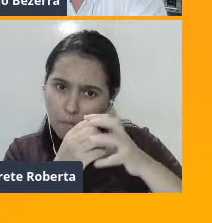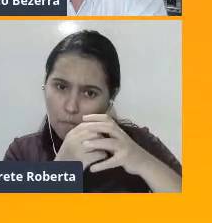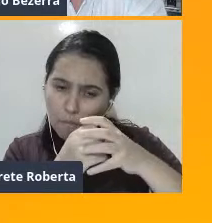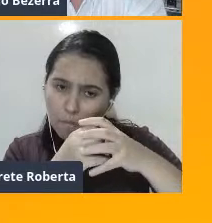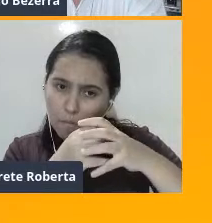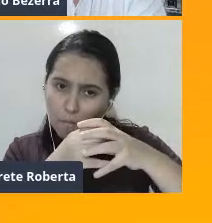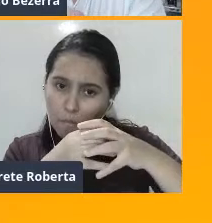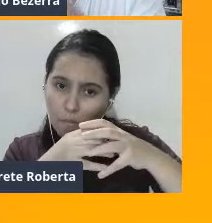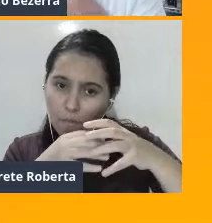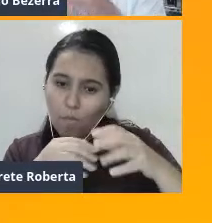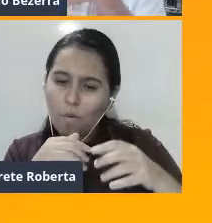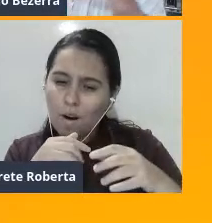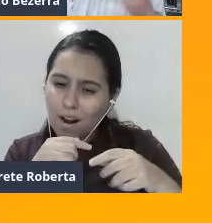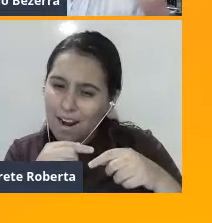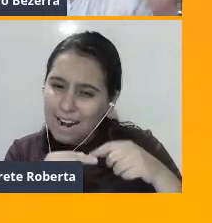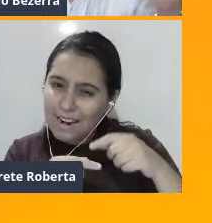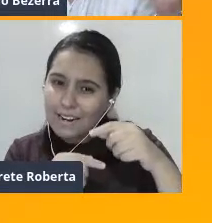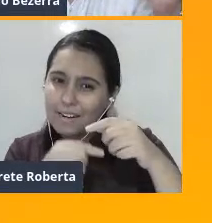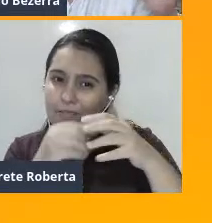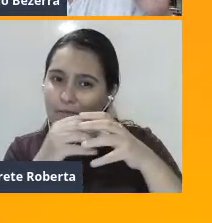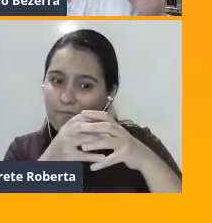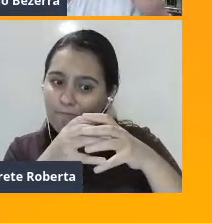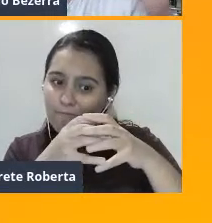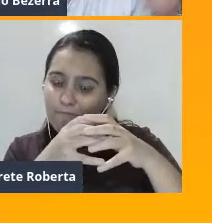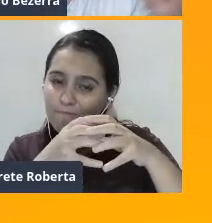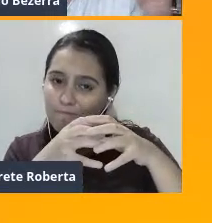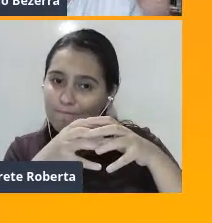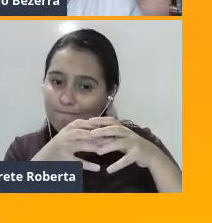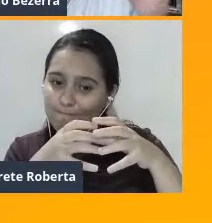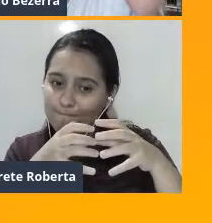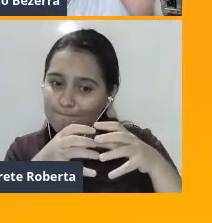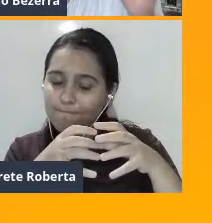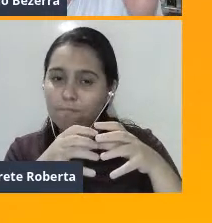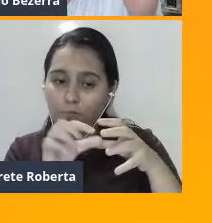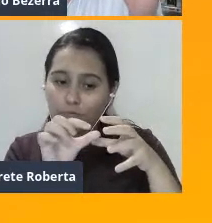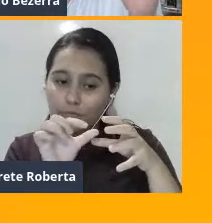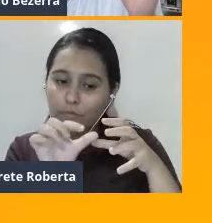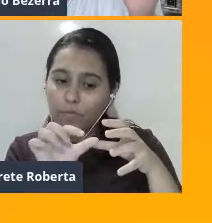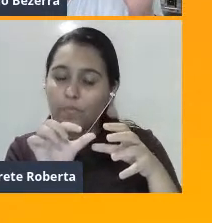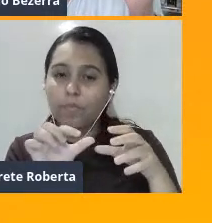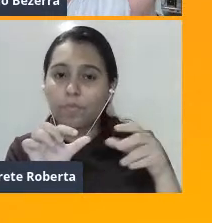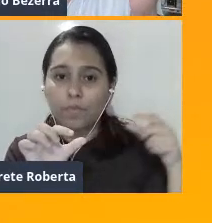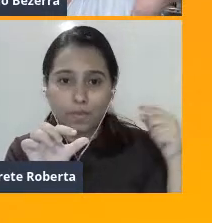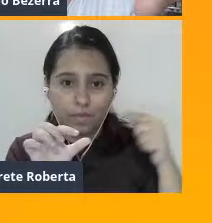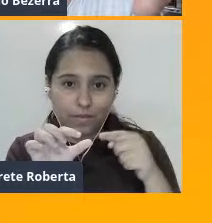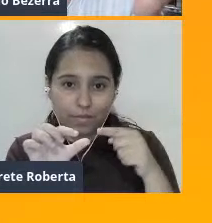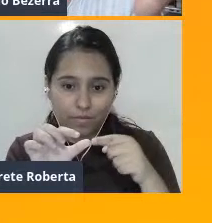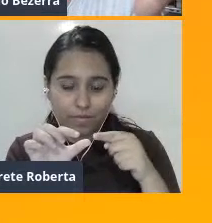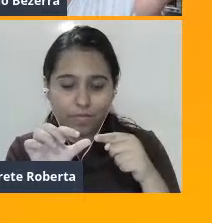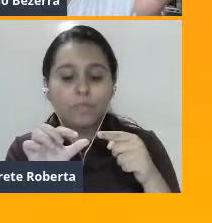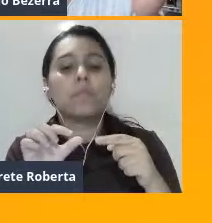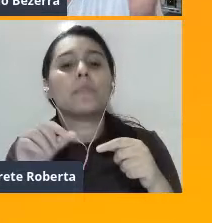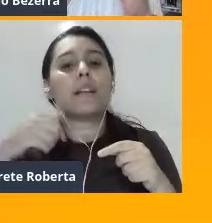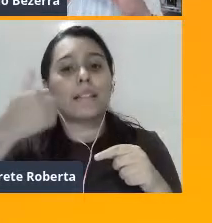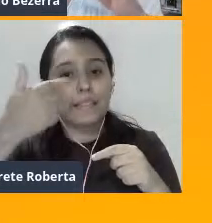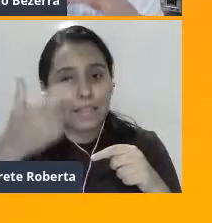um dia ele alcance um tamanho suficiente para que ele seja fecundado.